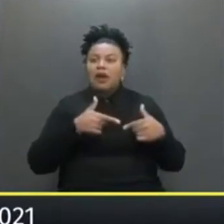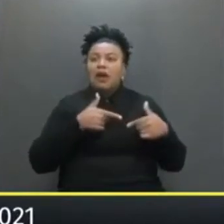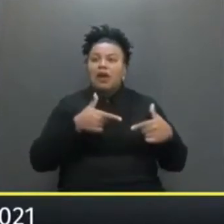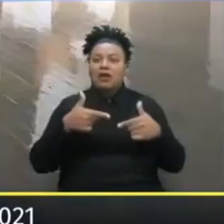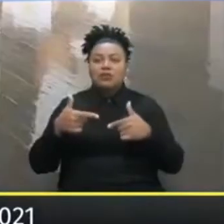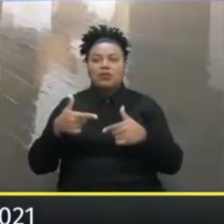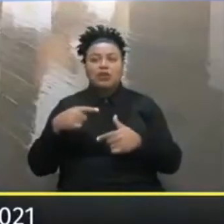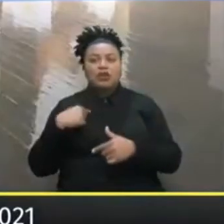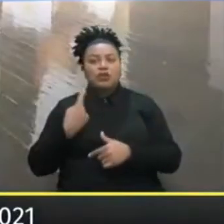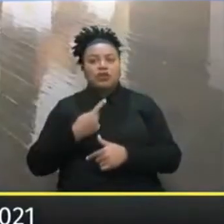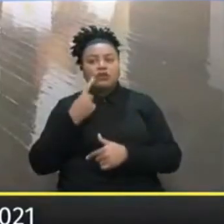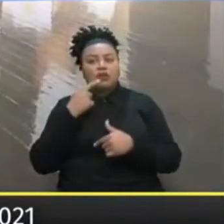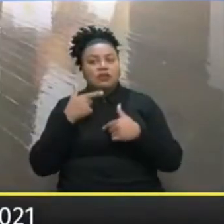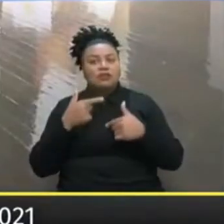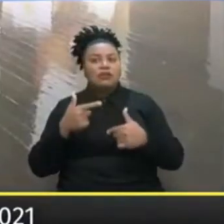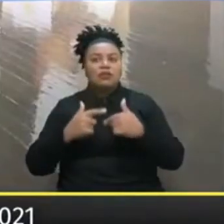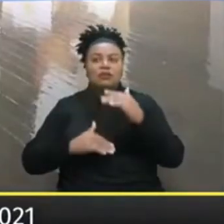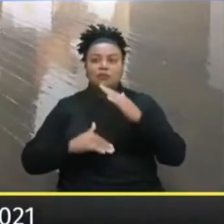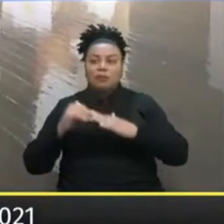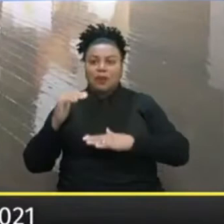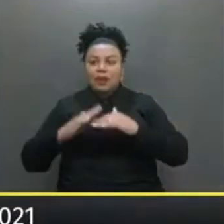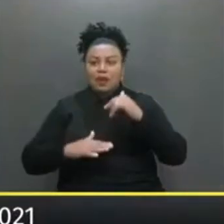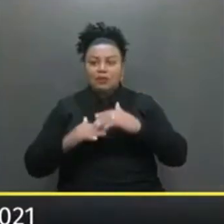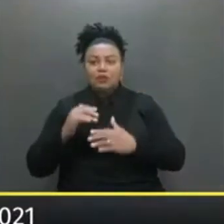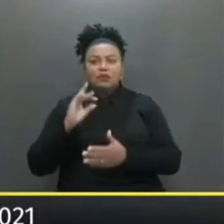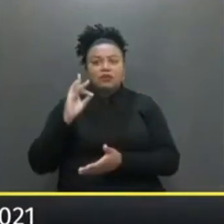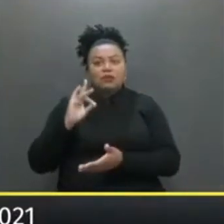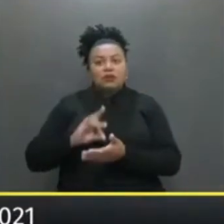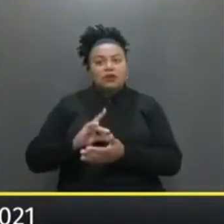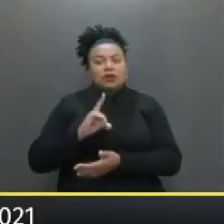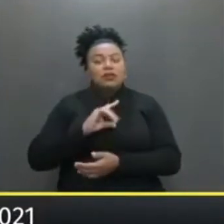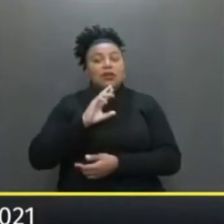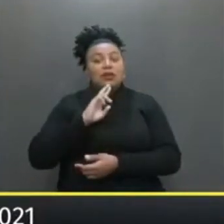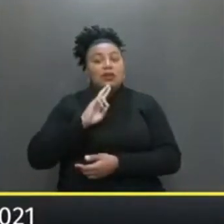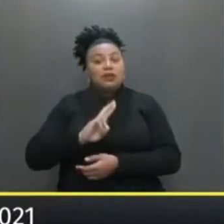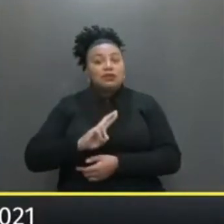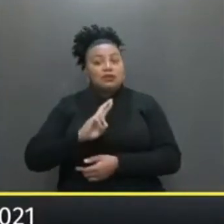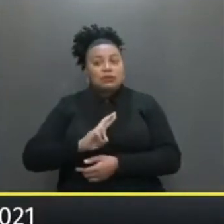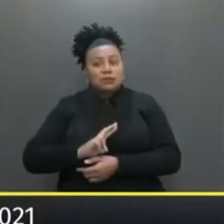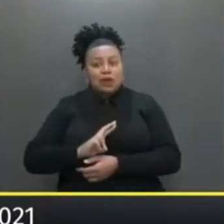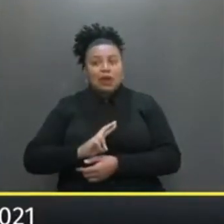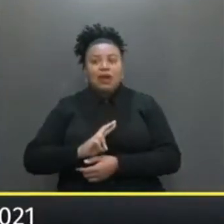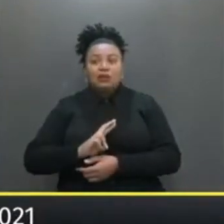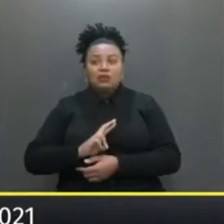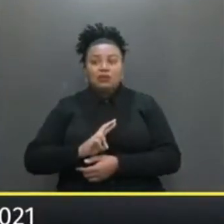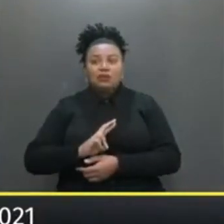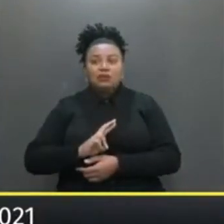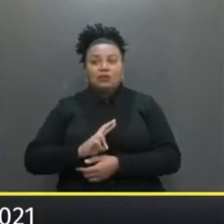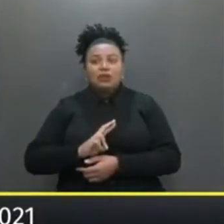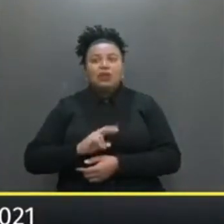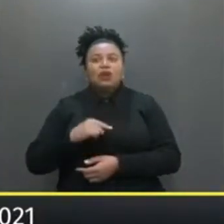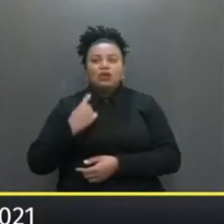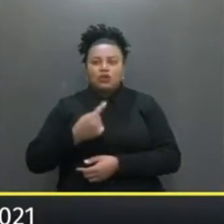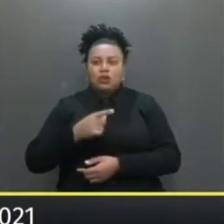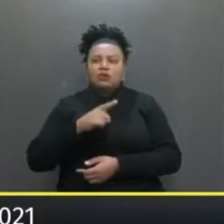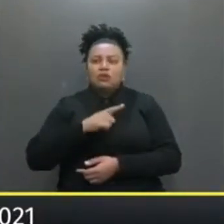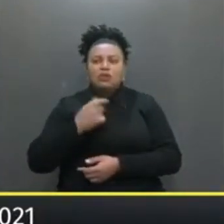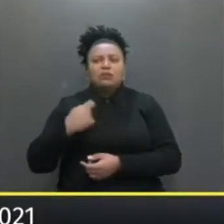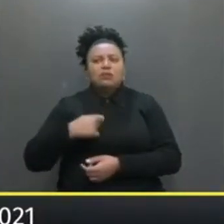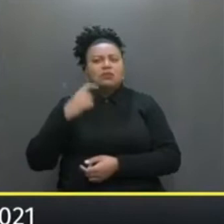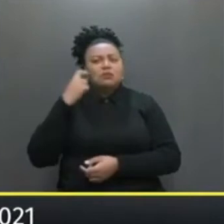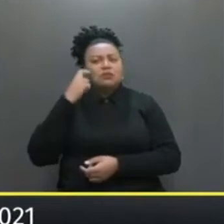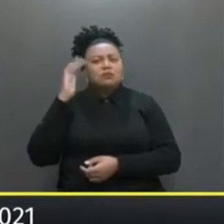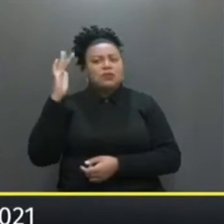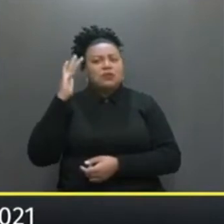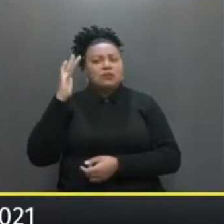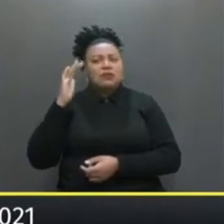Que nós buscamos Ações efetivas Para realmente Ter resultados Nós também Tivemos que nos repensar